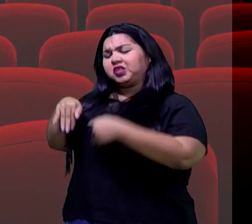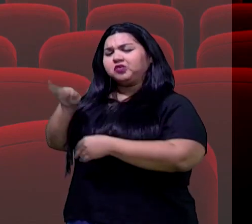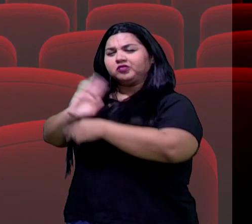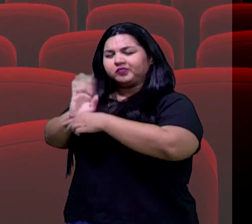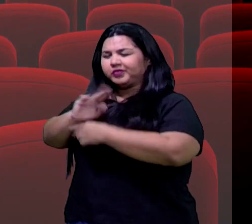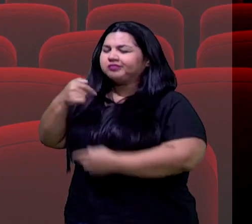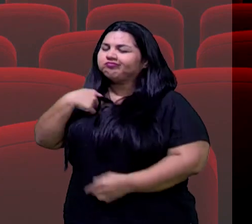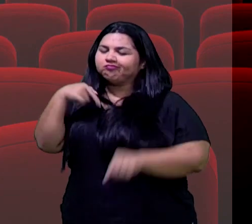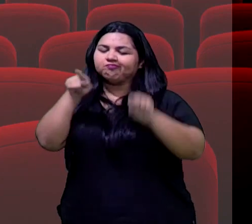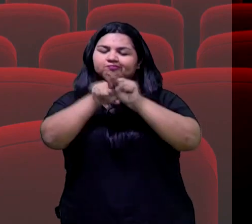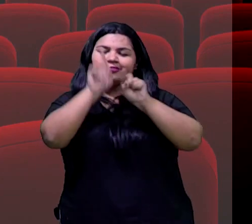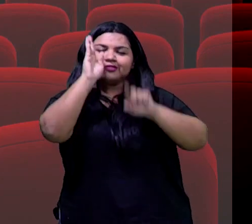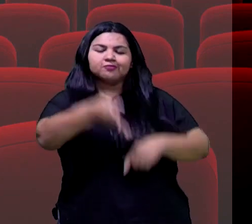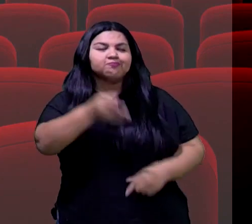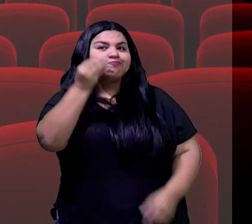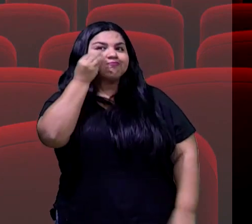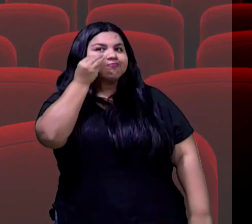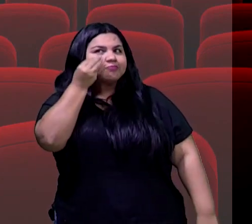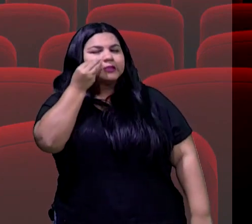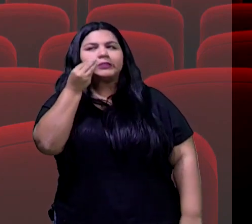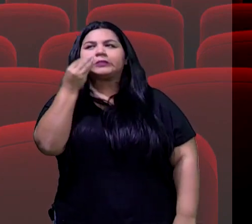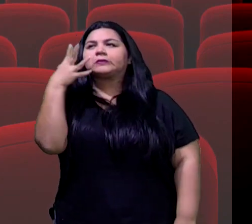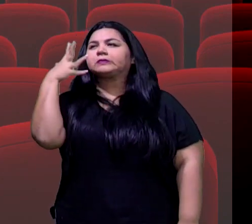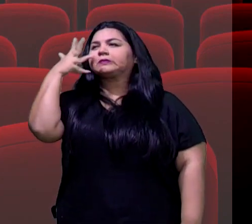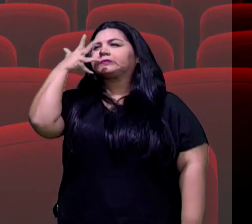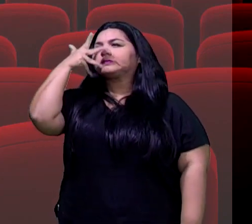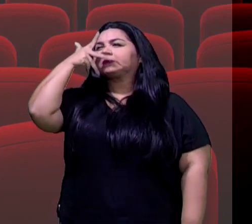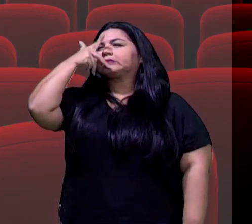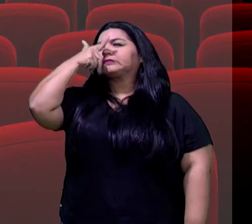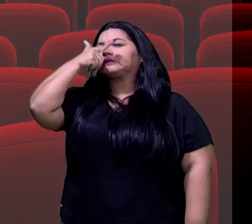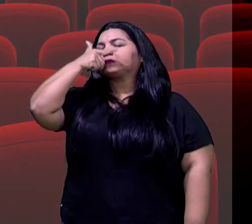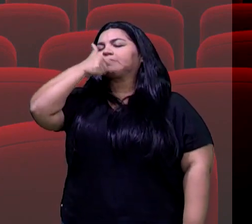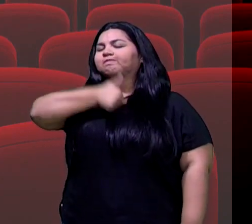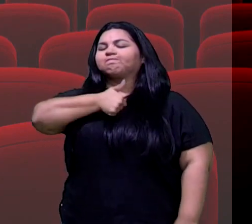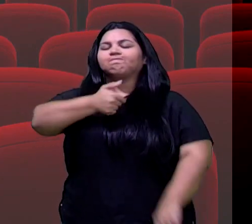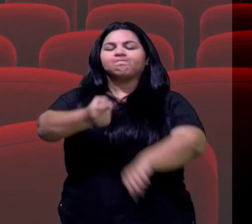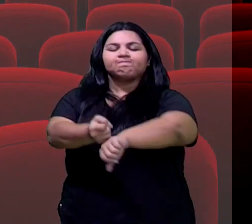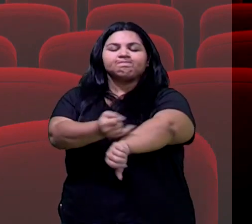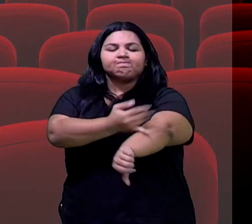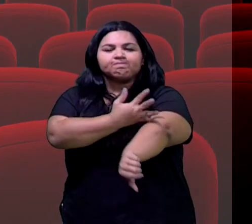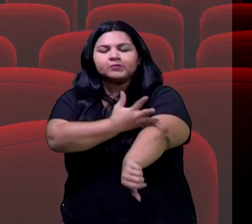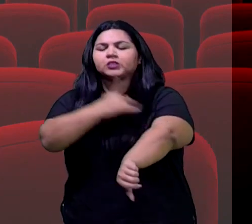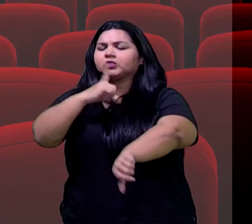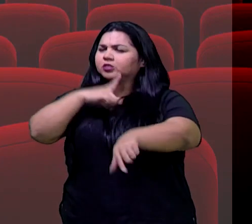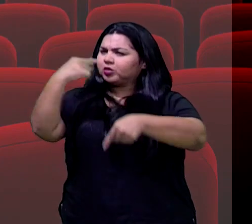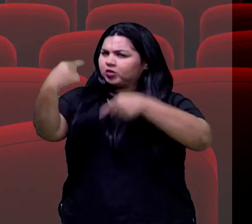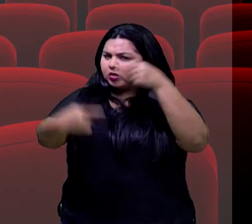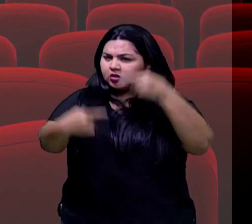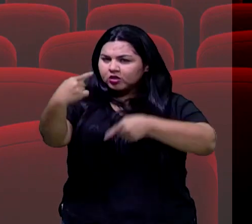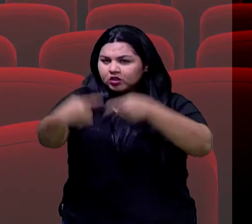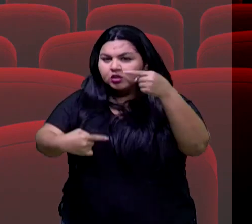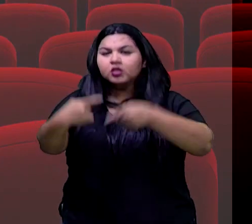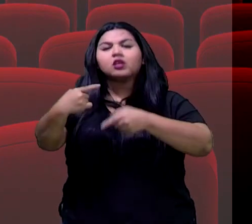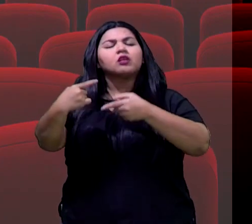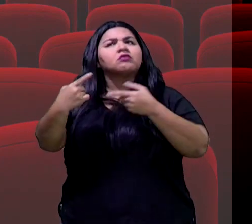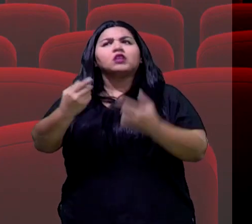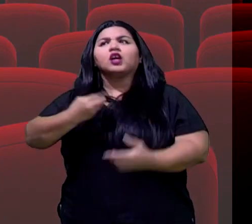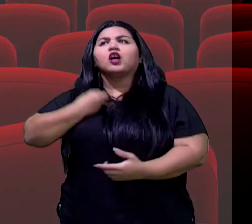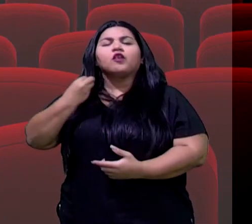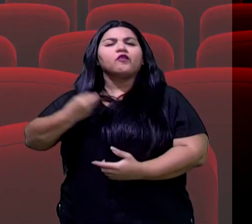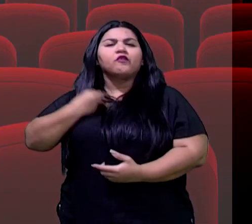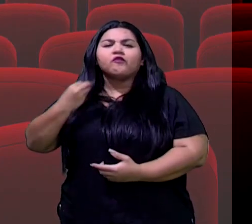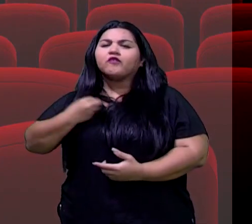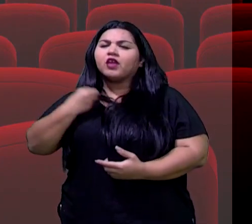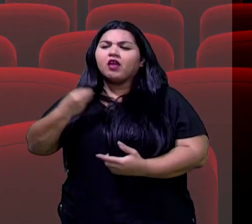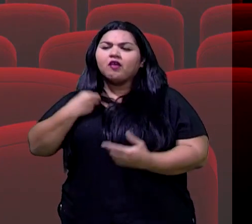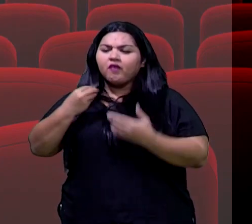já assisti esse filme. É realmente um filme muito lindo, traz bastante essas discussões em relação a viver com qualidade,